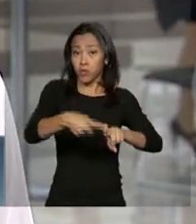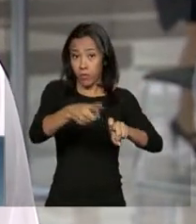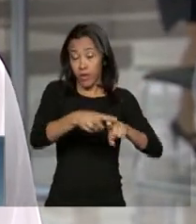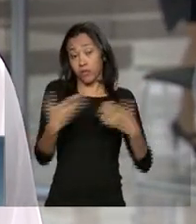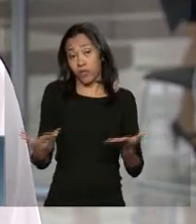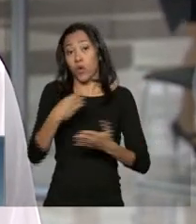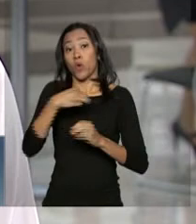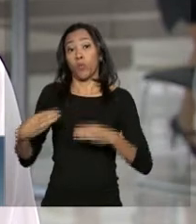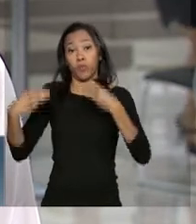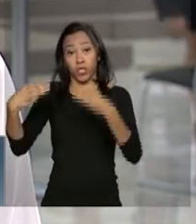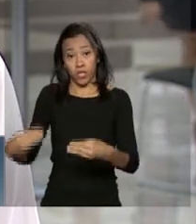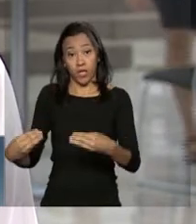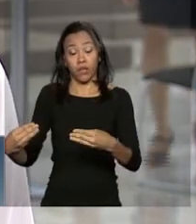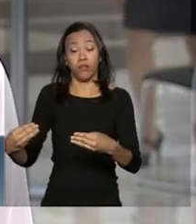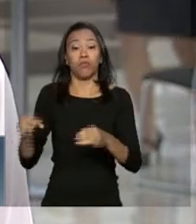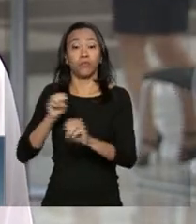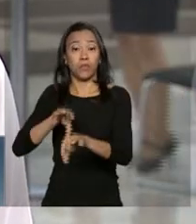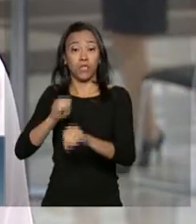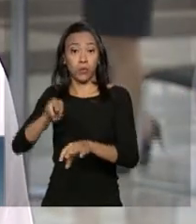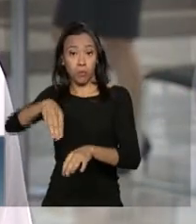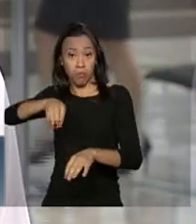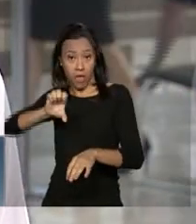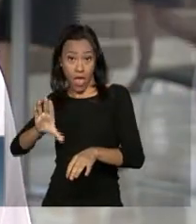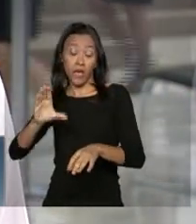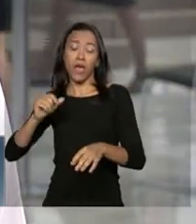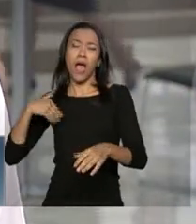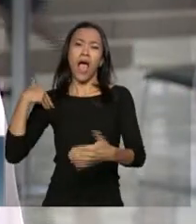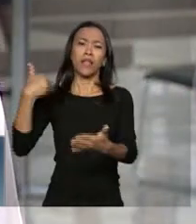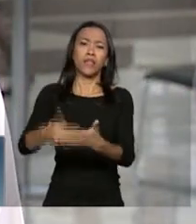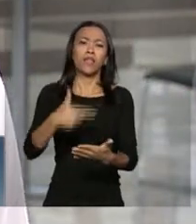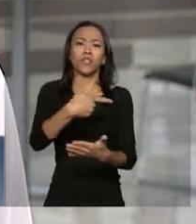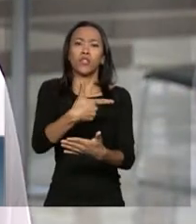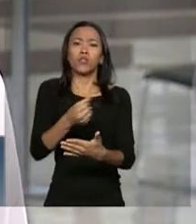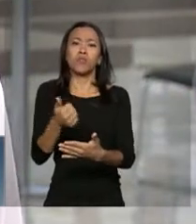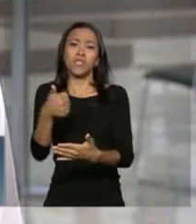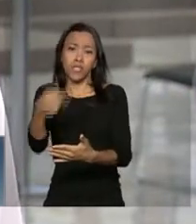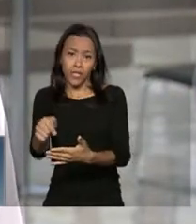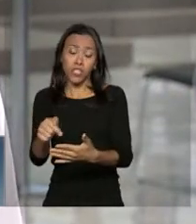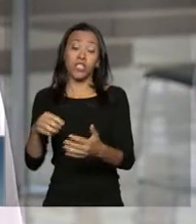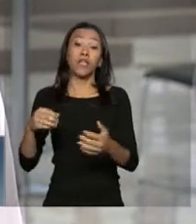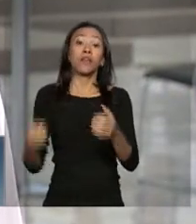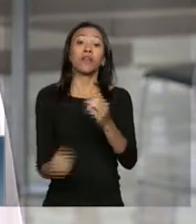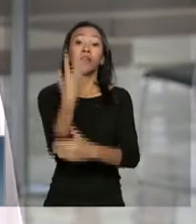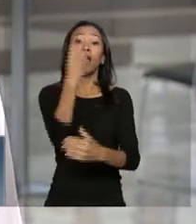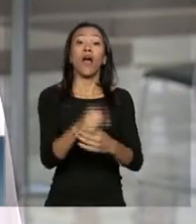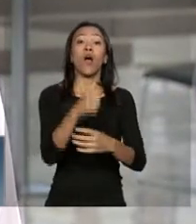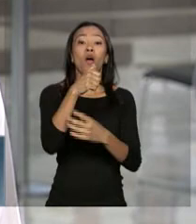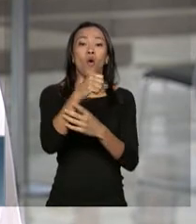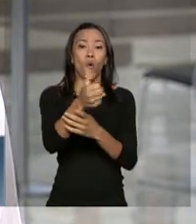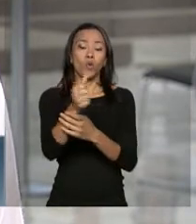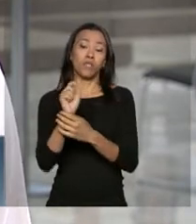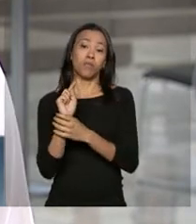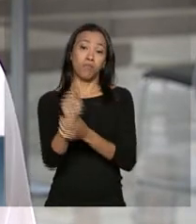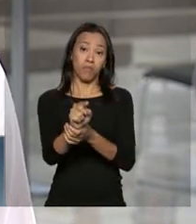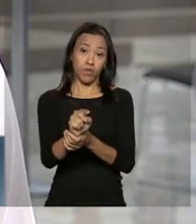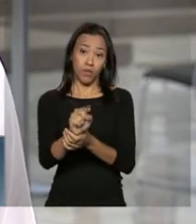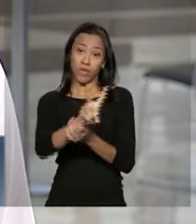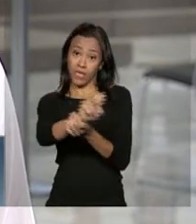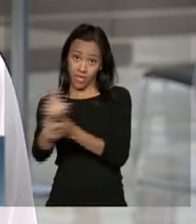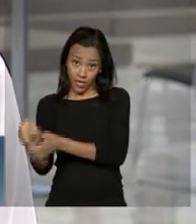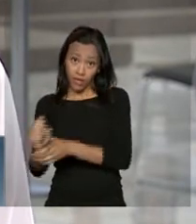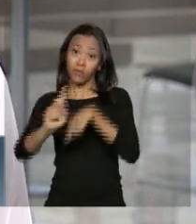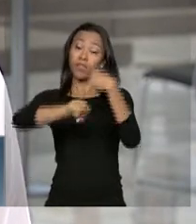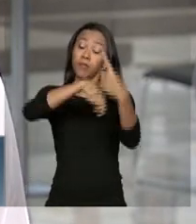Educação tem a meta de, até 2017, criar 11.500 novas vagas de graduação em medicina e mais